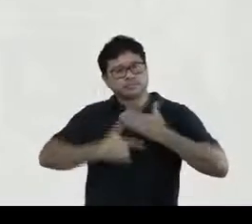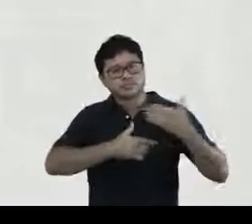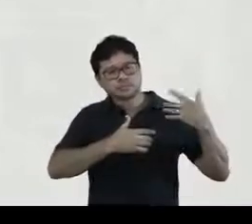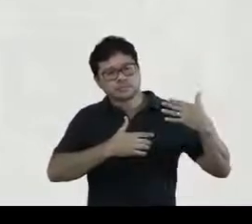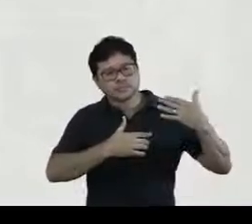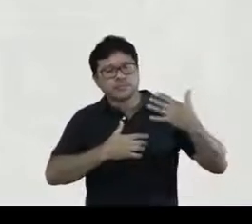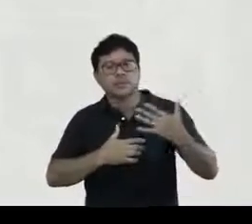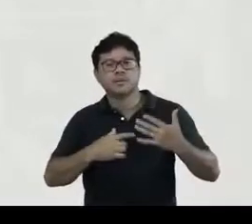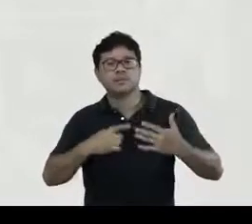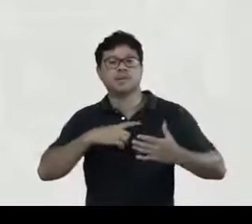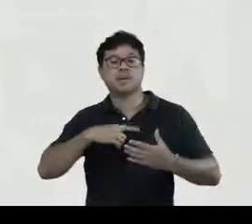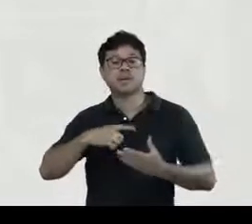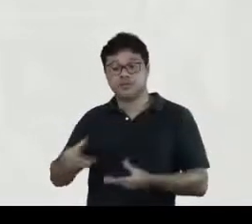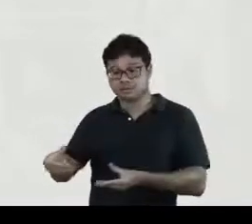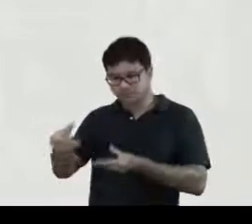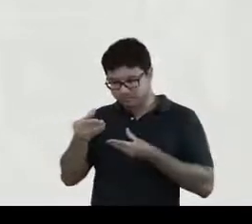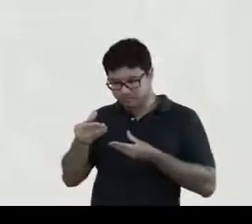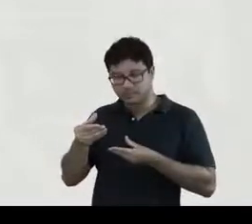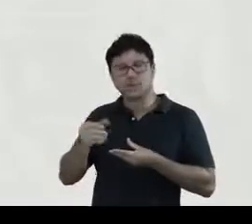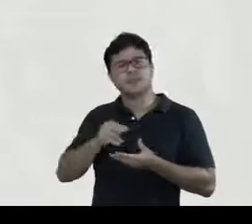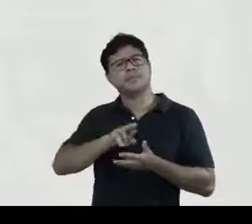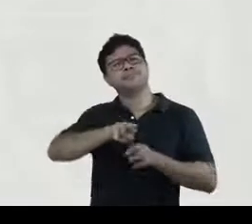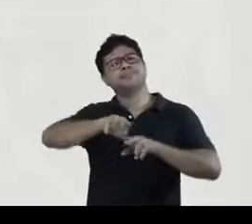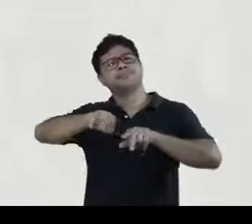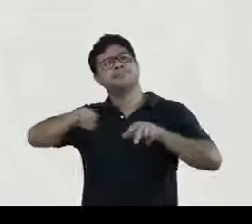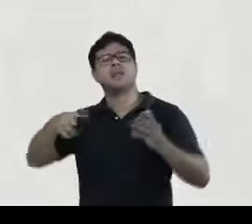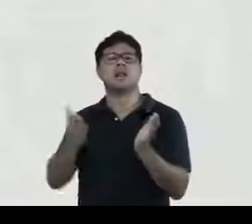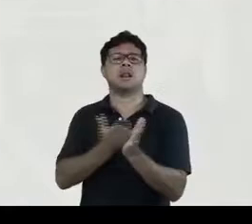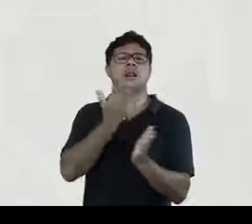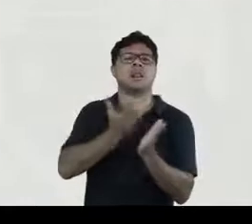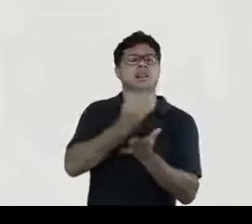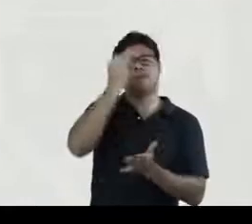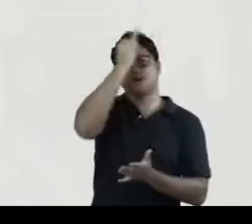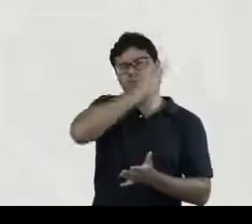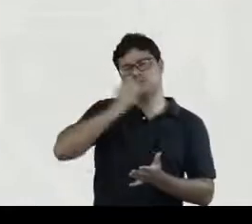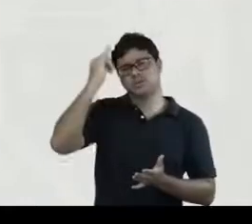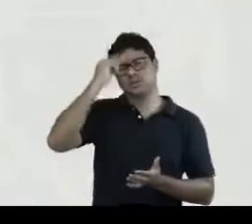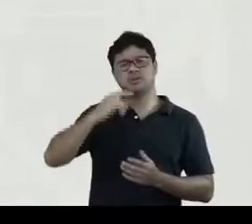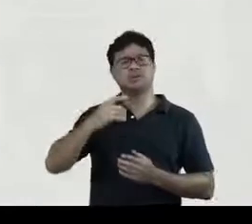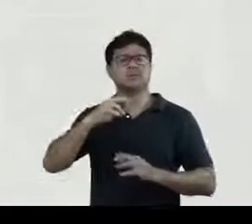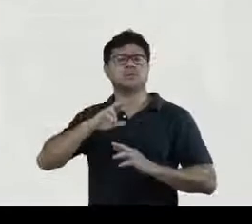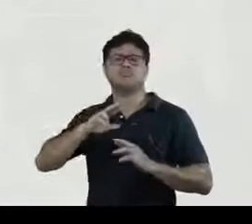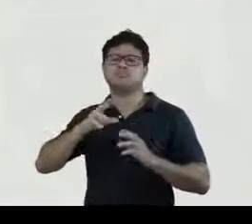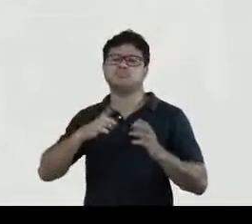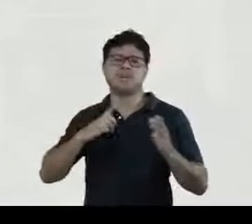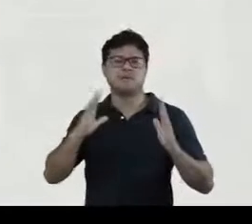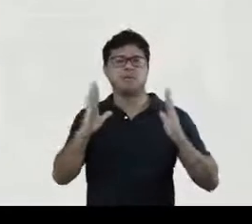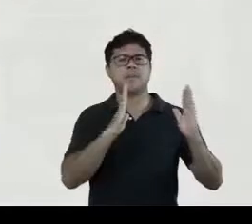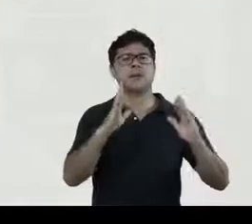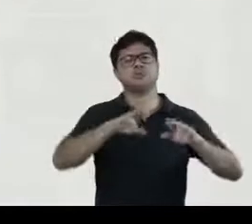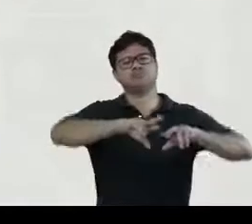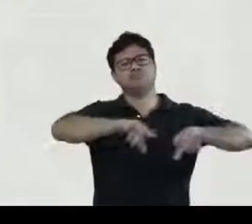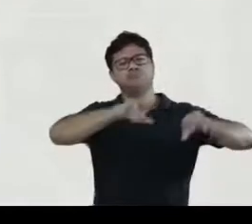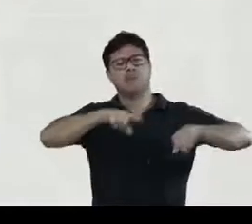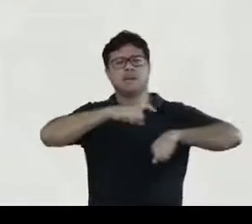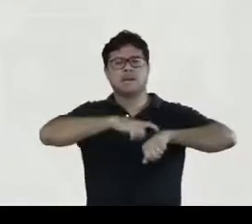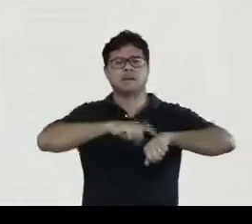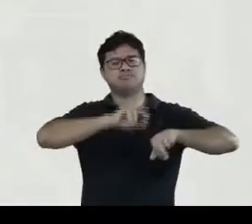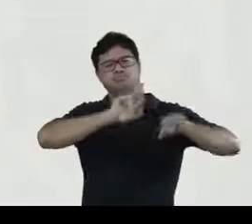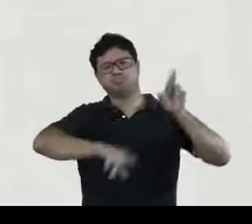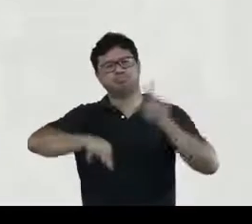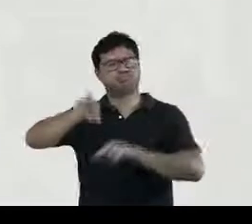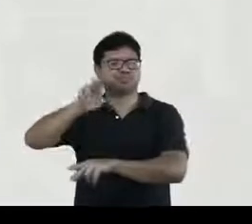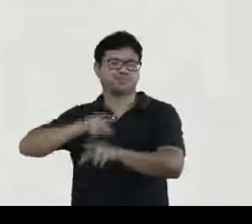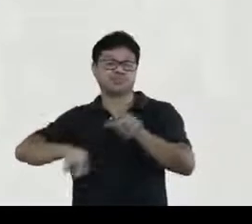de milhares de livros anciens, de toda a período, e que, de uma forma geral, eu me